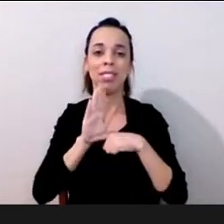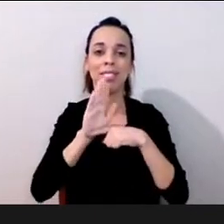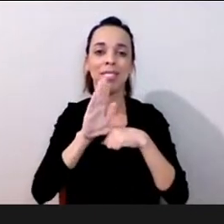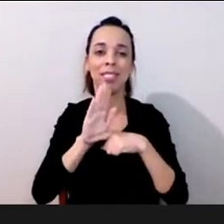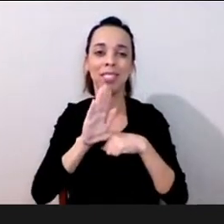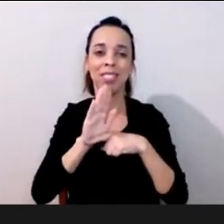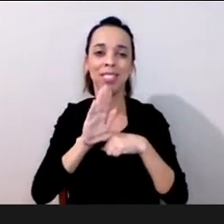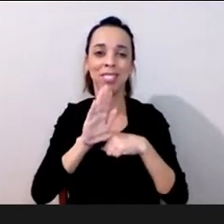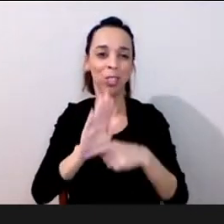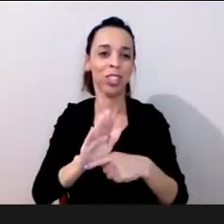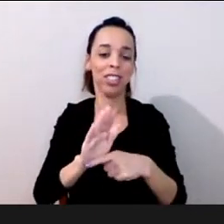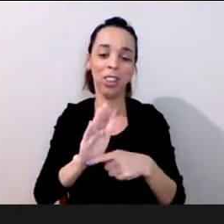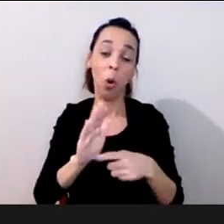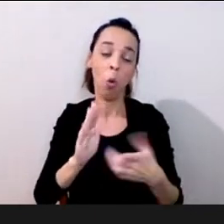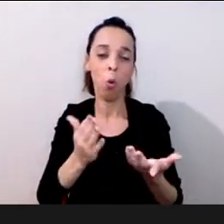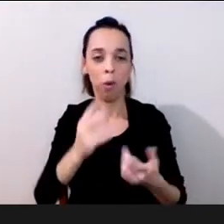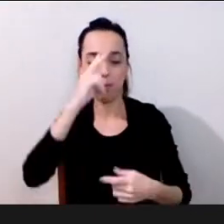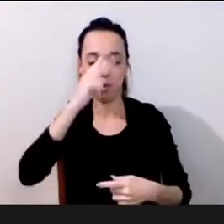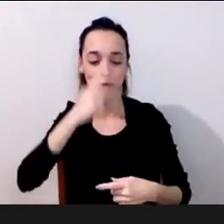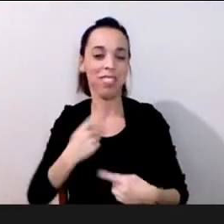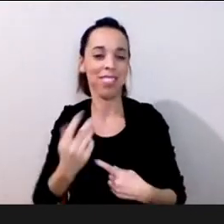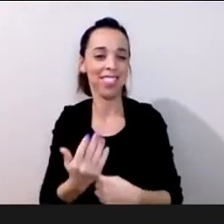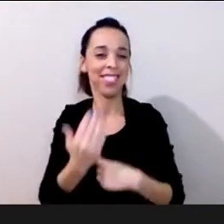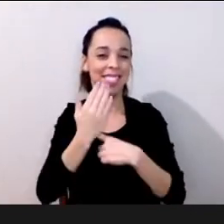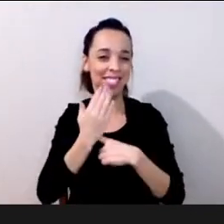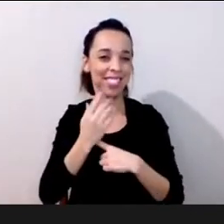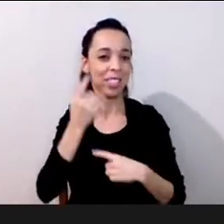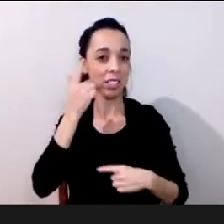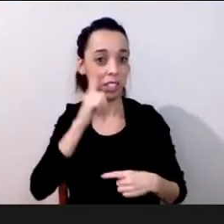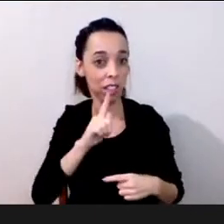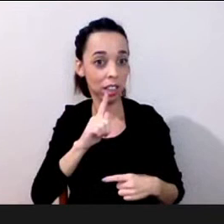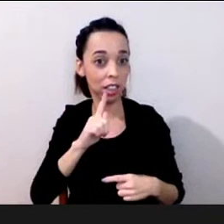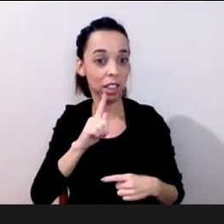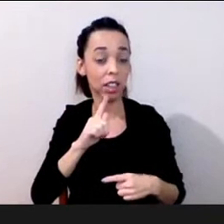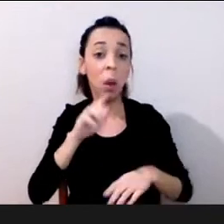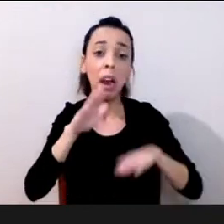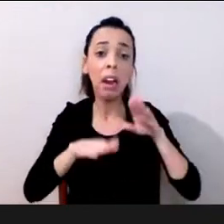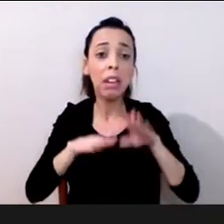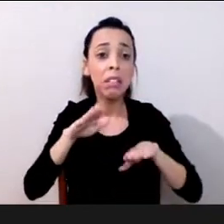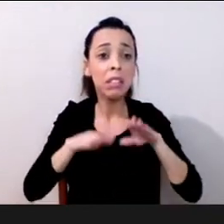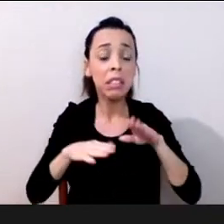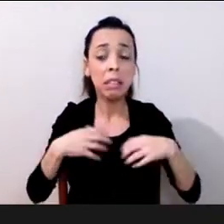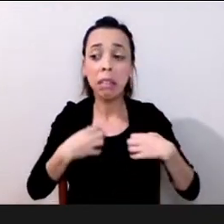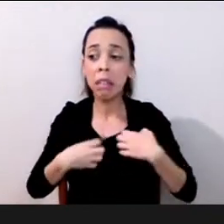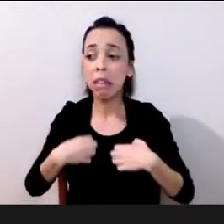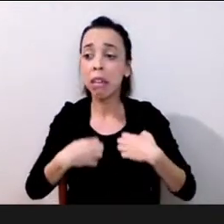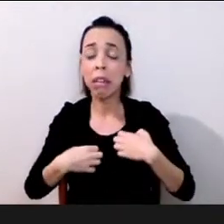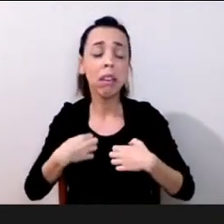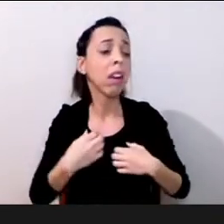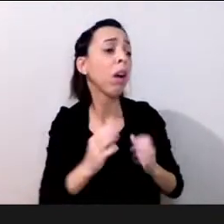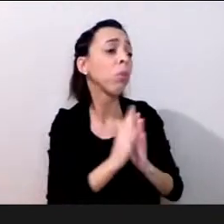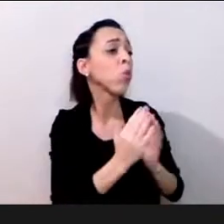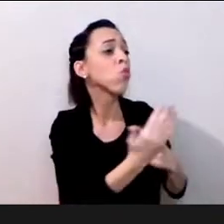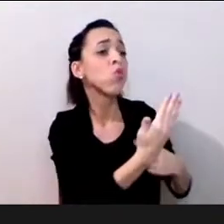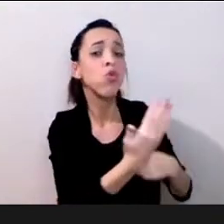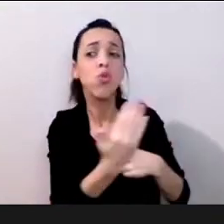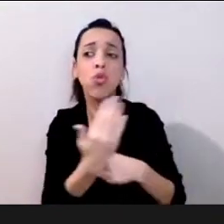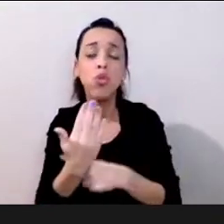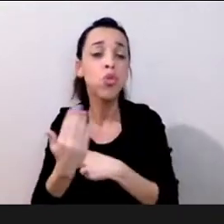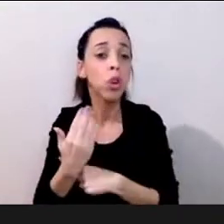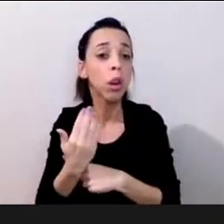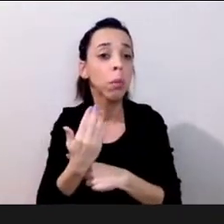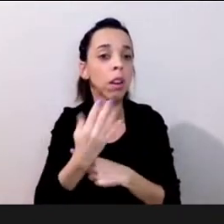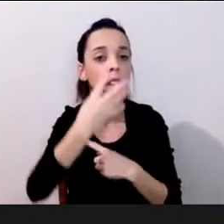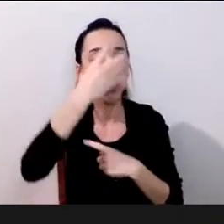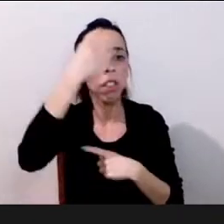nós temos lucidez que nós temos valores que nós temos formas de pensar as coisas que são válidas claro